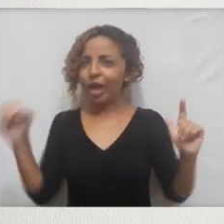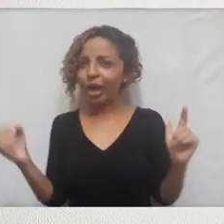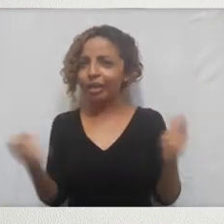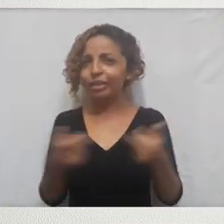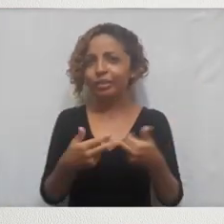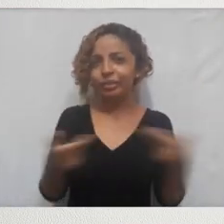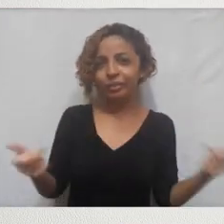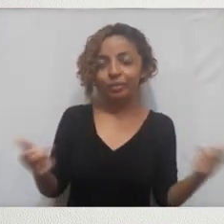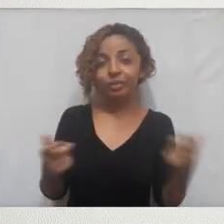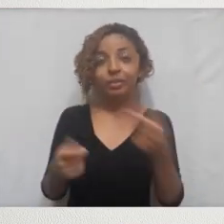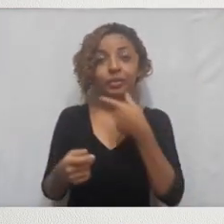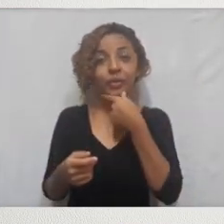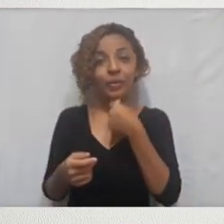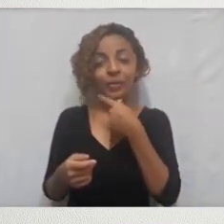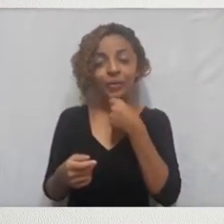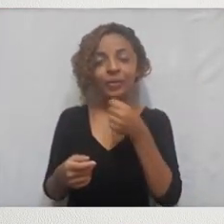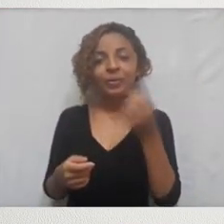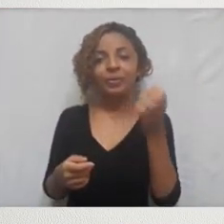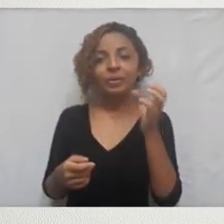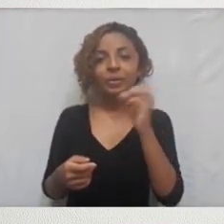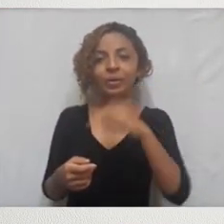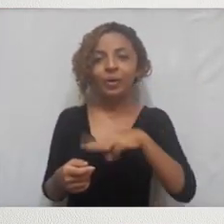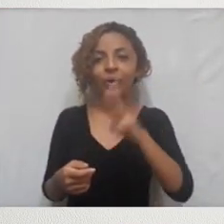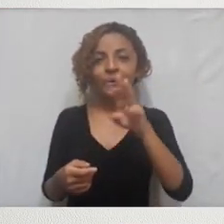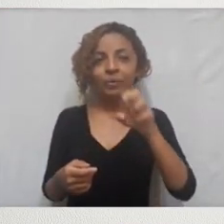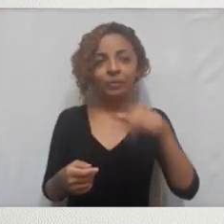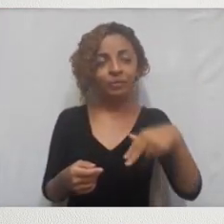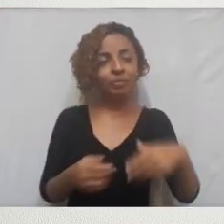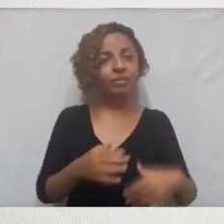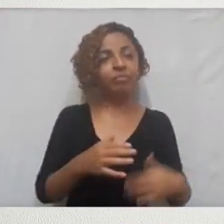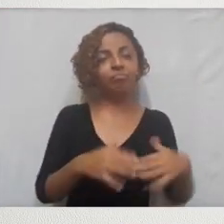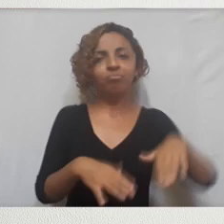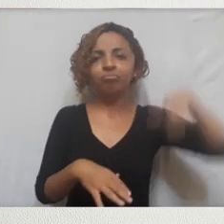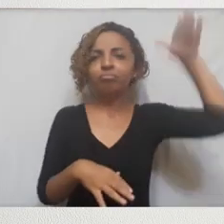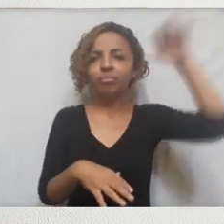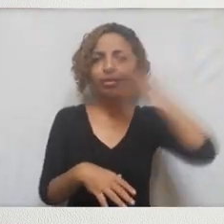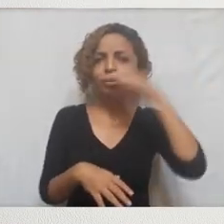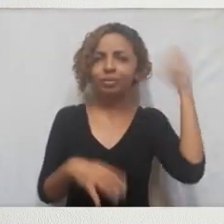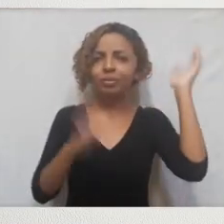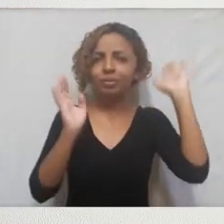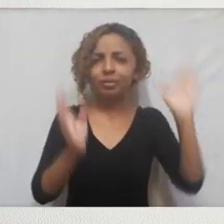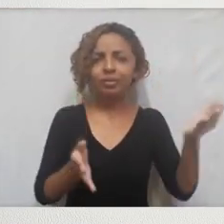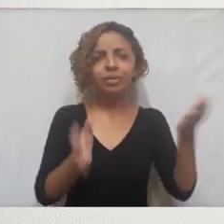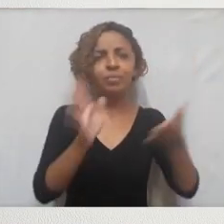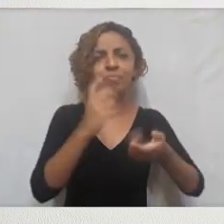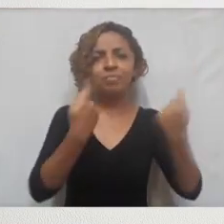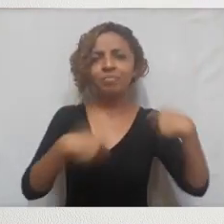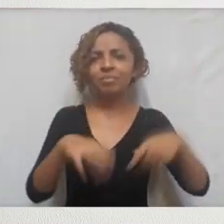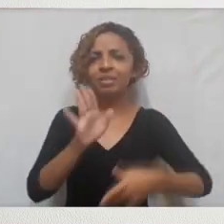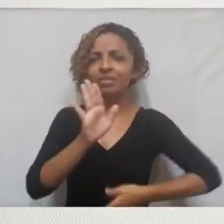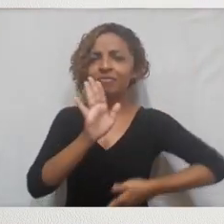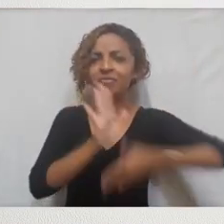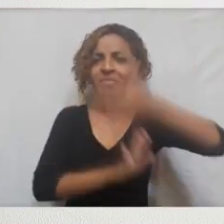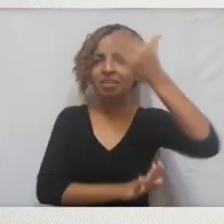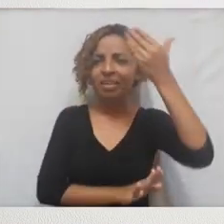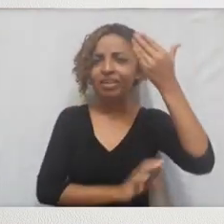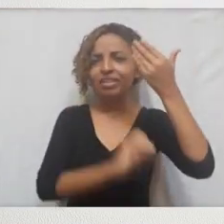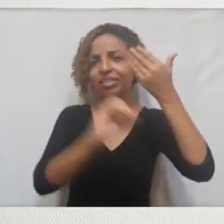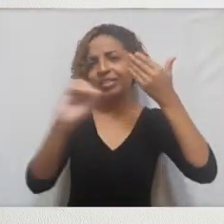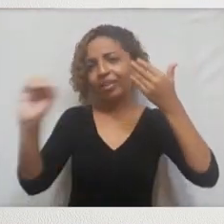especialmente quando o OEM, já na sua ascensão econômica, com seu sócio, sua empresa, precisa fazer viagens à